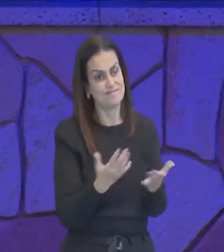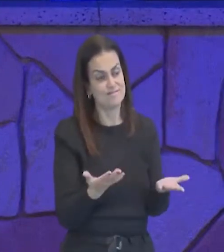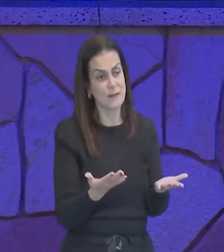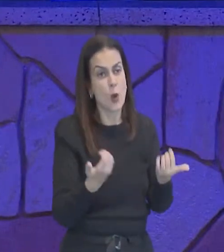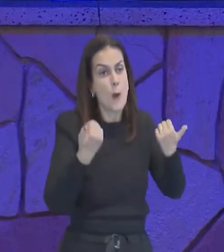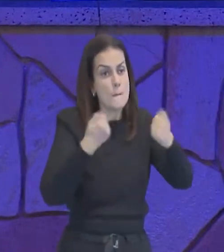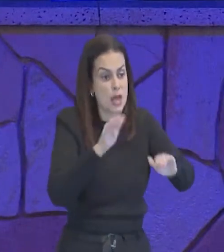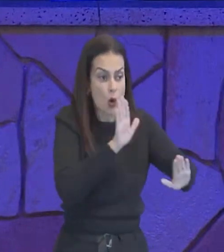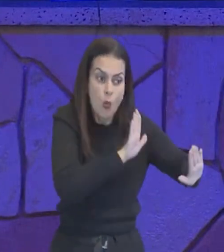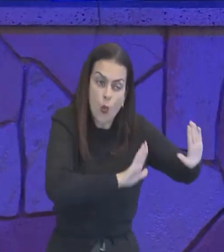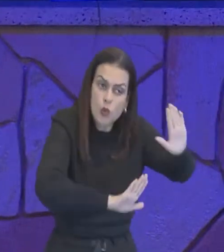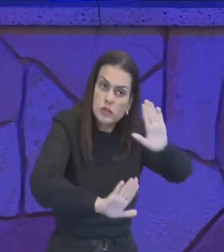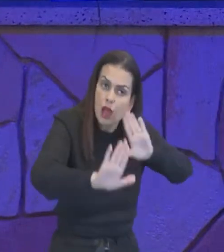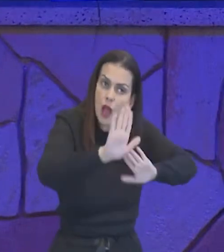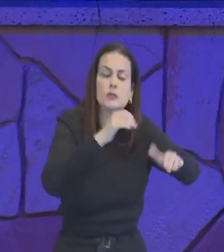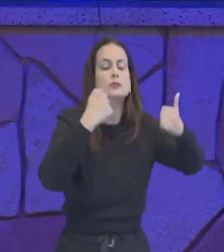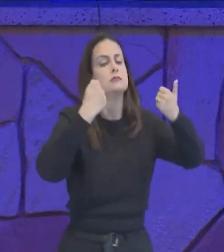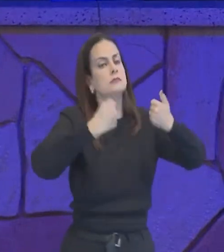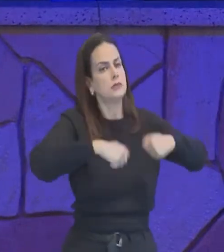cuidado,